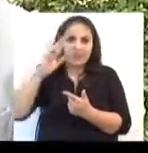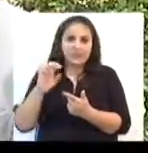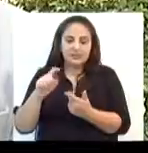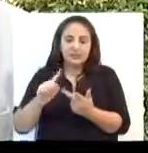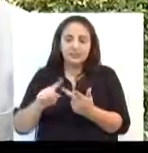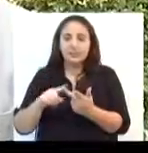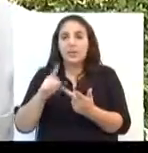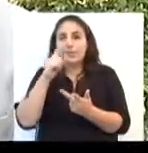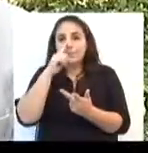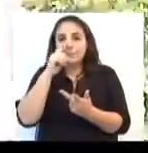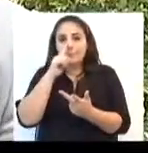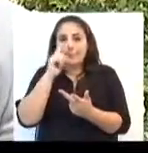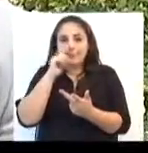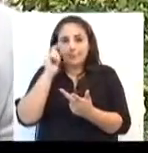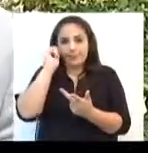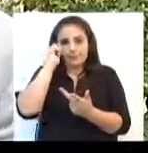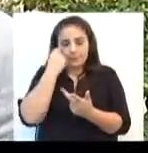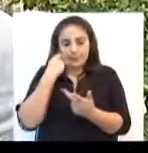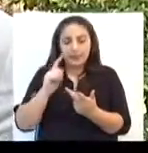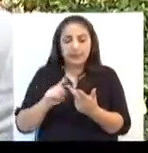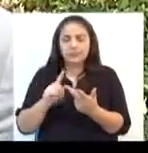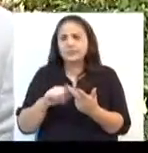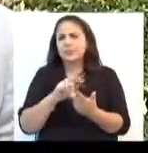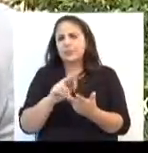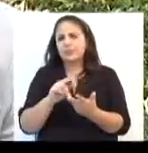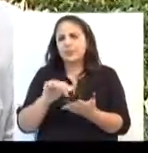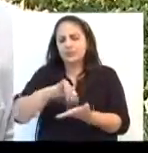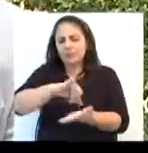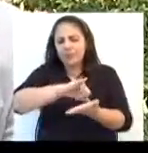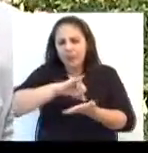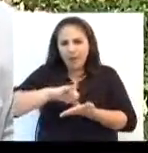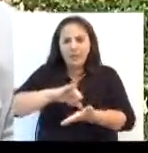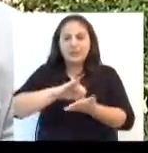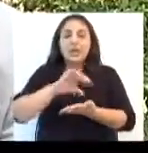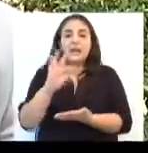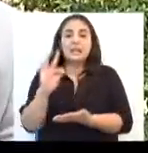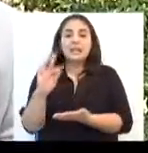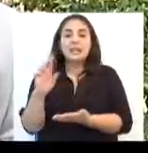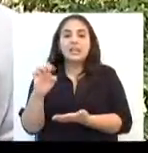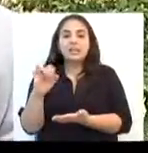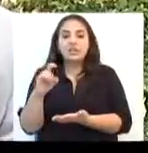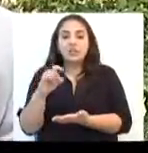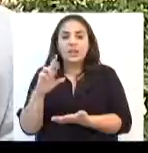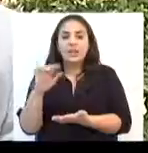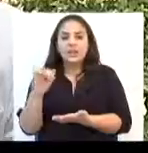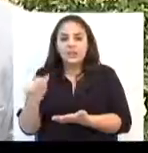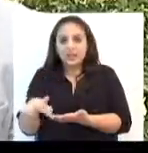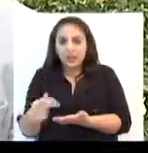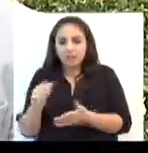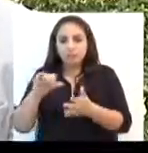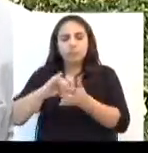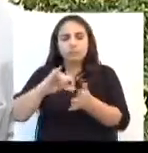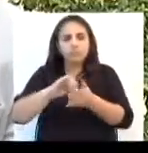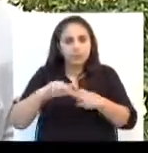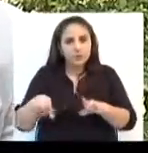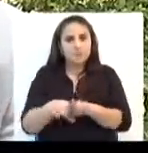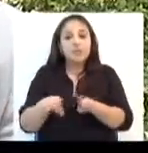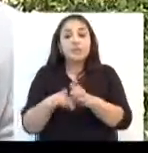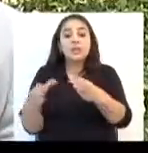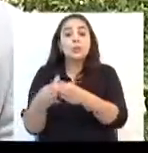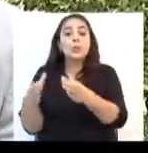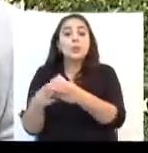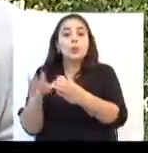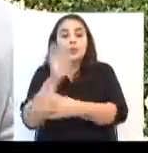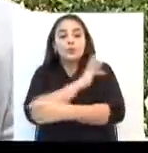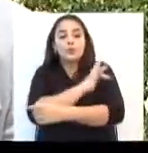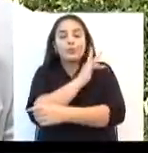Praça da Mãe Preta. Temos também a Praça do Teixeirinha, que é bem central também, que também é adotado por um